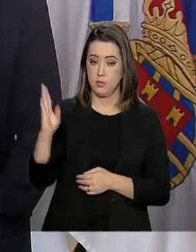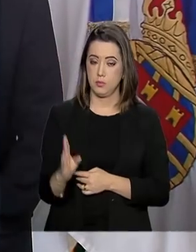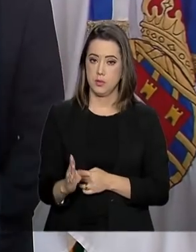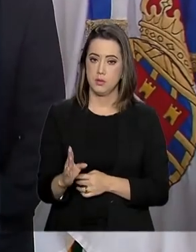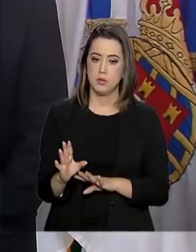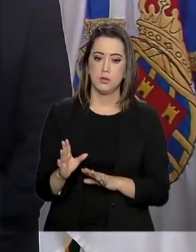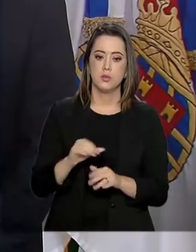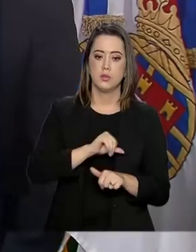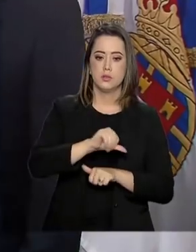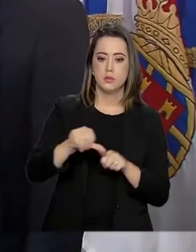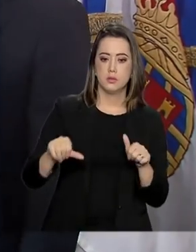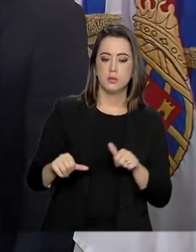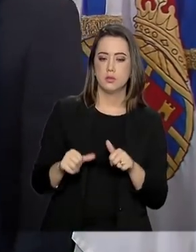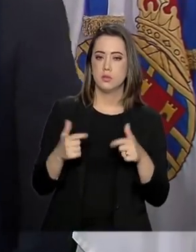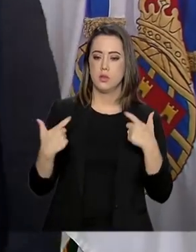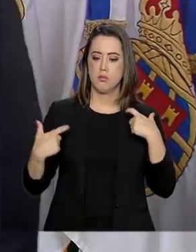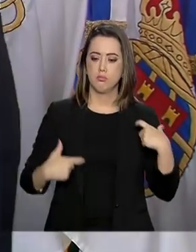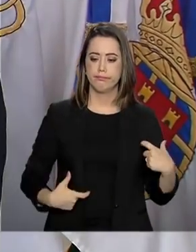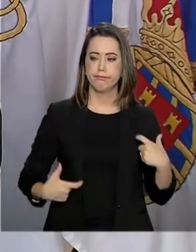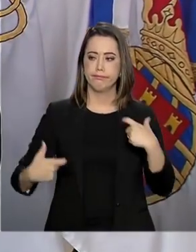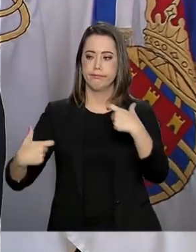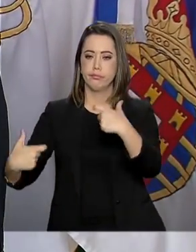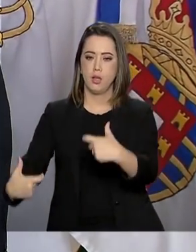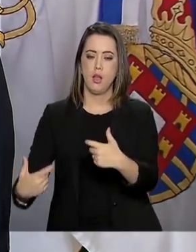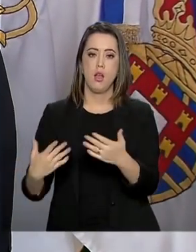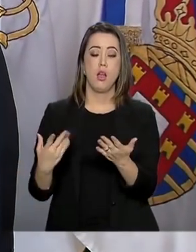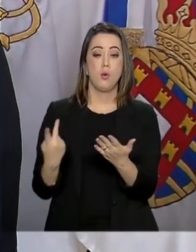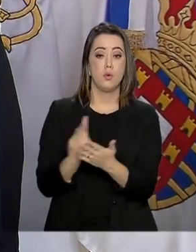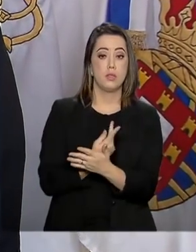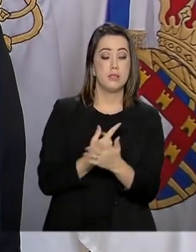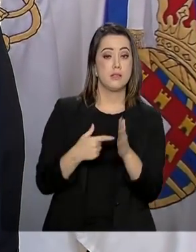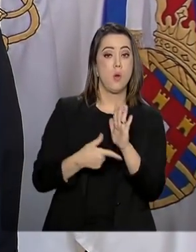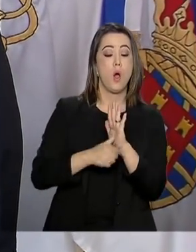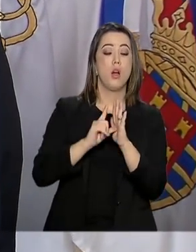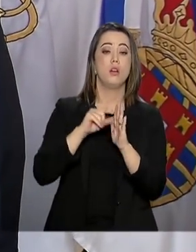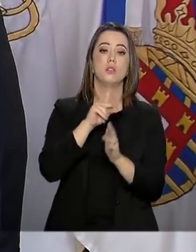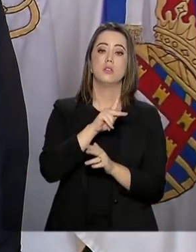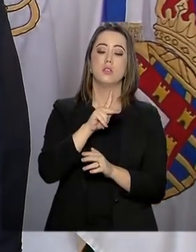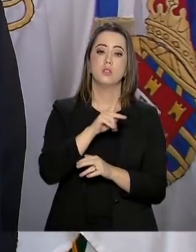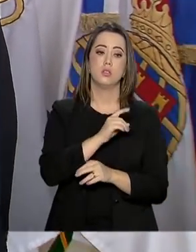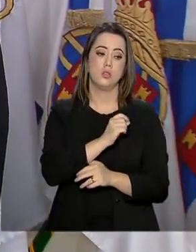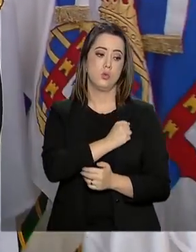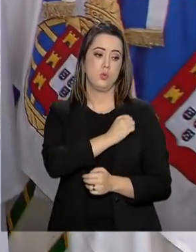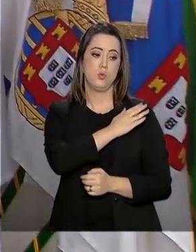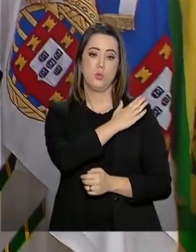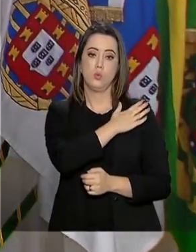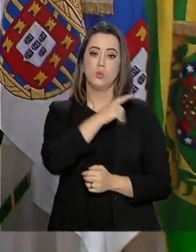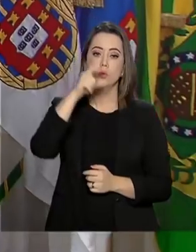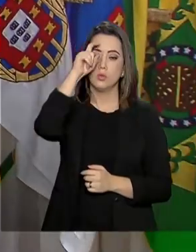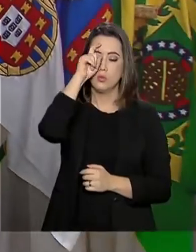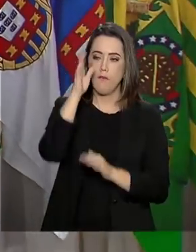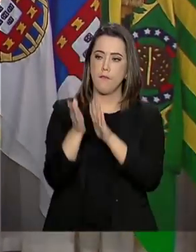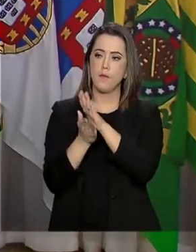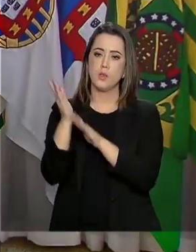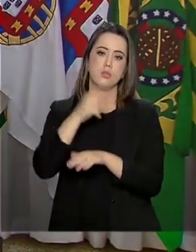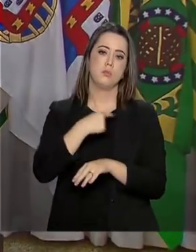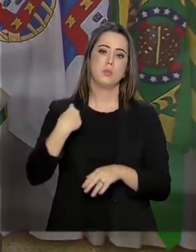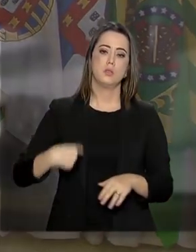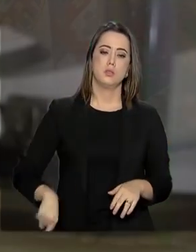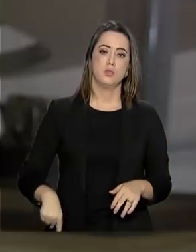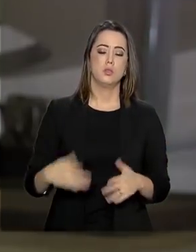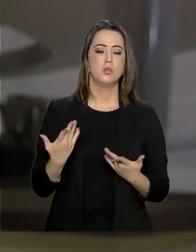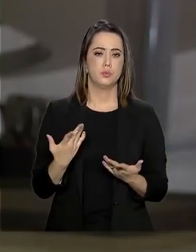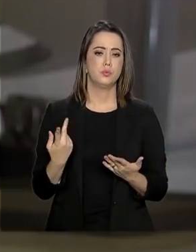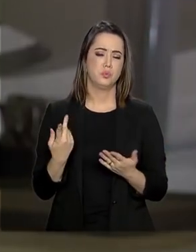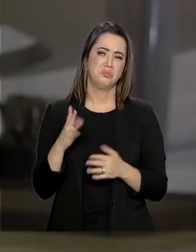de transmissão de cargo ocorreu antes do vice-presidente da República, Hamilton Mourão, embarcar para a China. Embarque